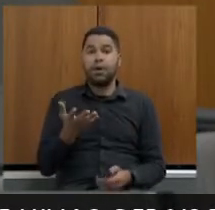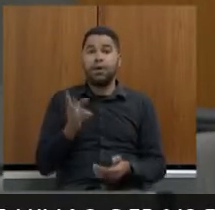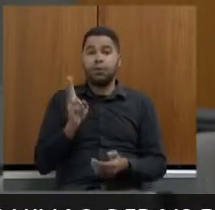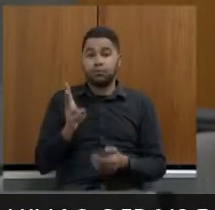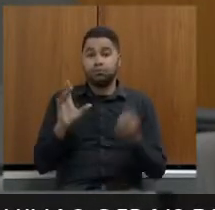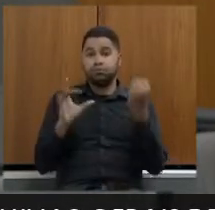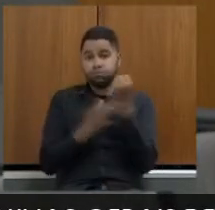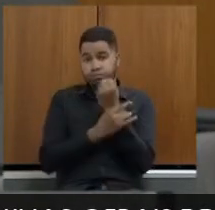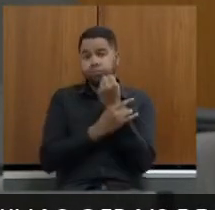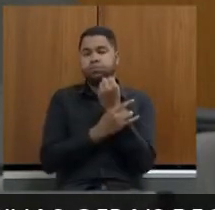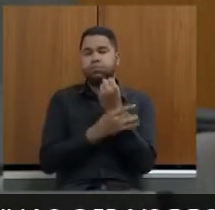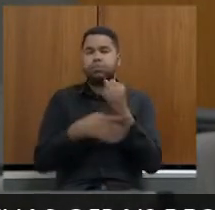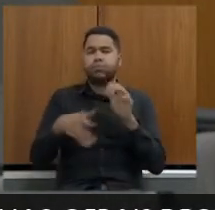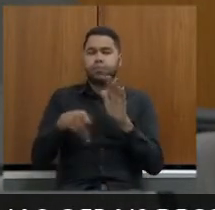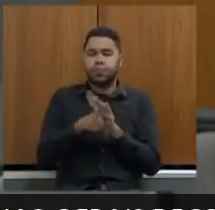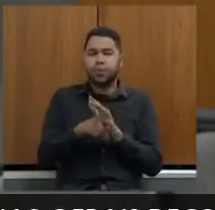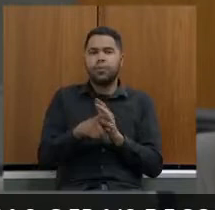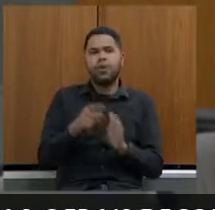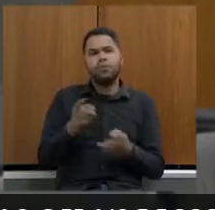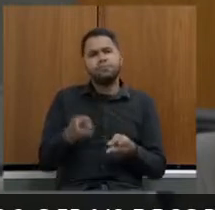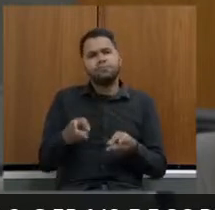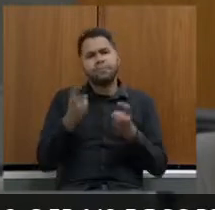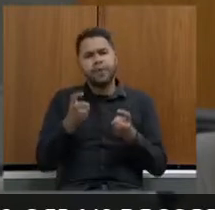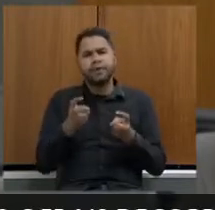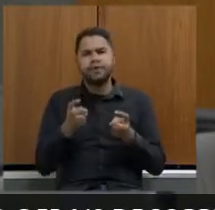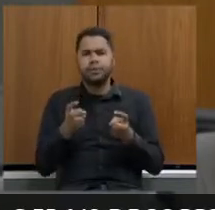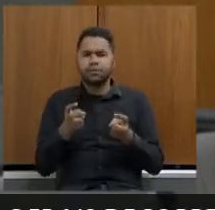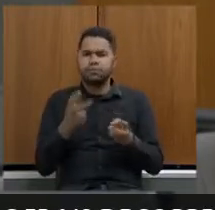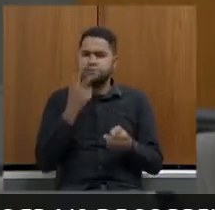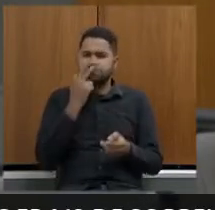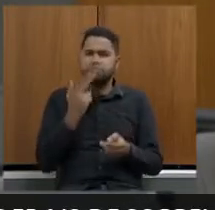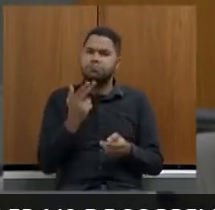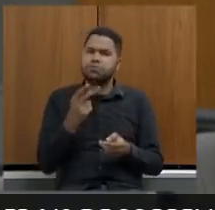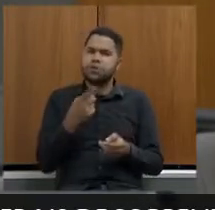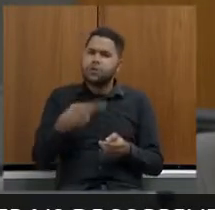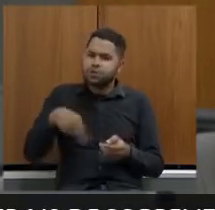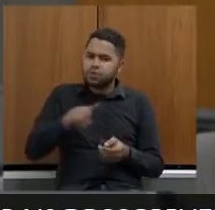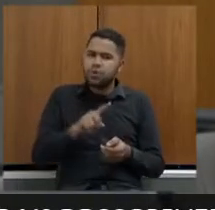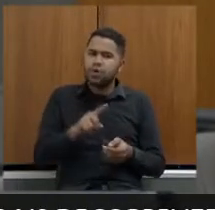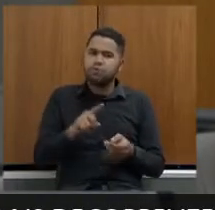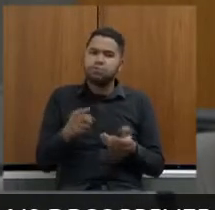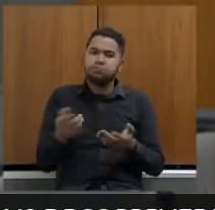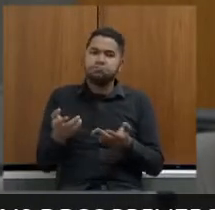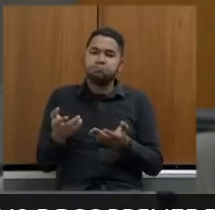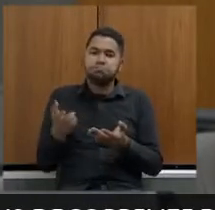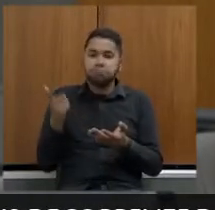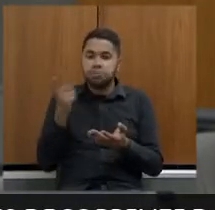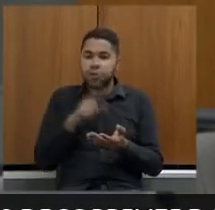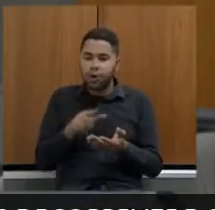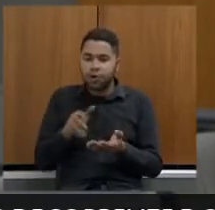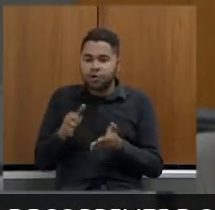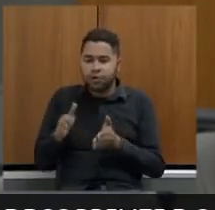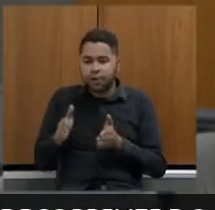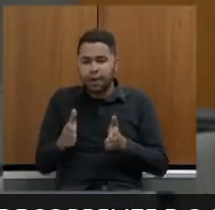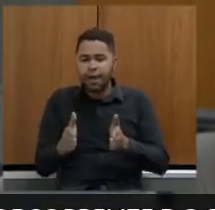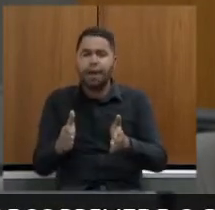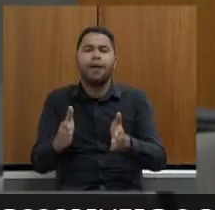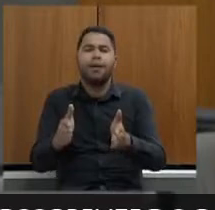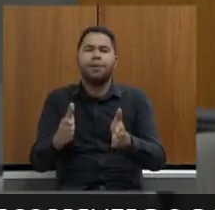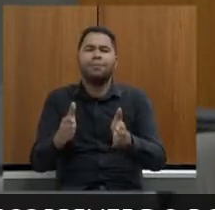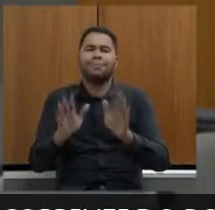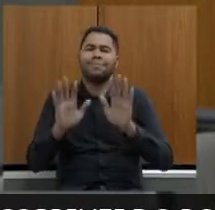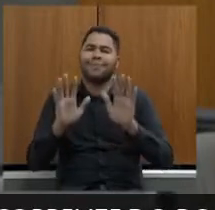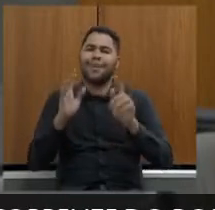do traçado do Rodoanel a gente percebe que praticamente a gente vai ser contemplado com essa via e aí o que nos